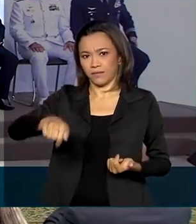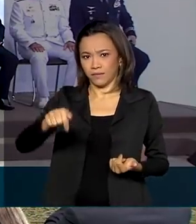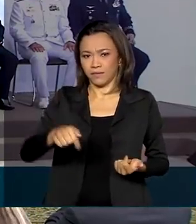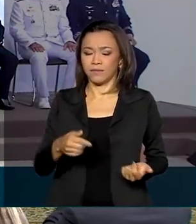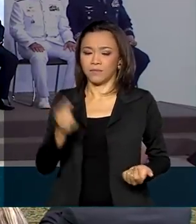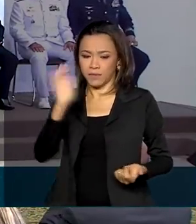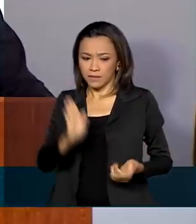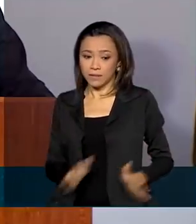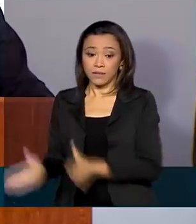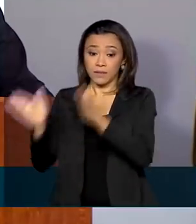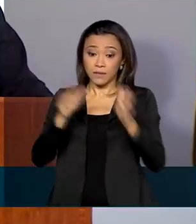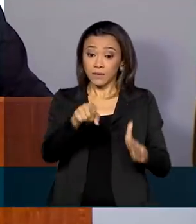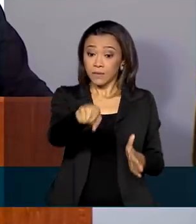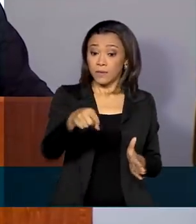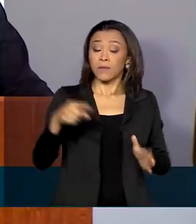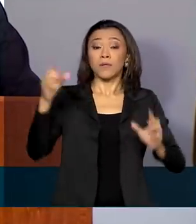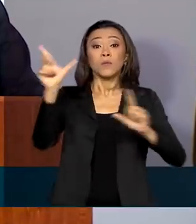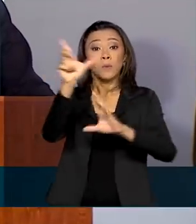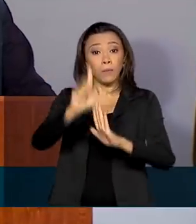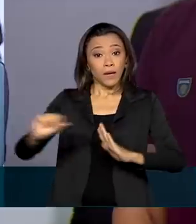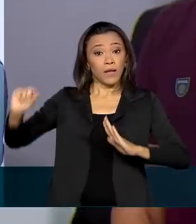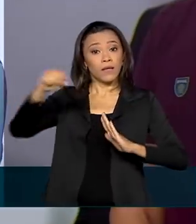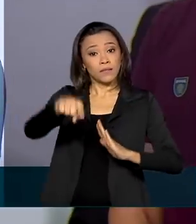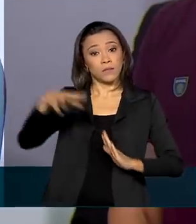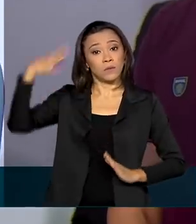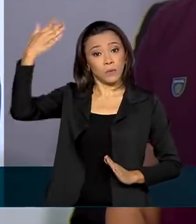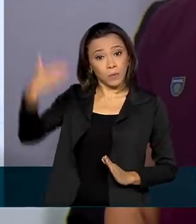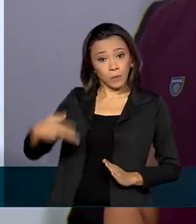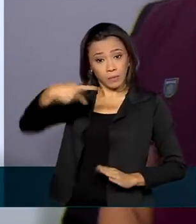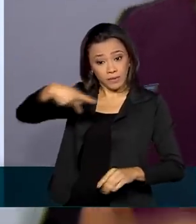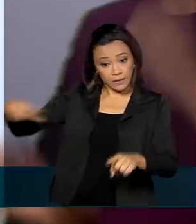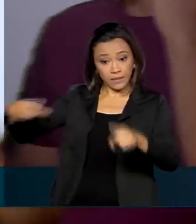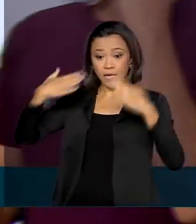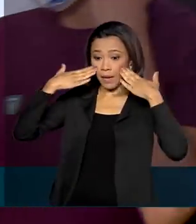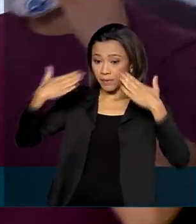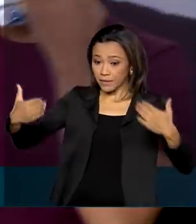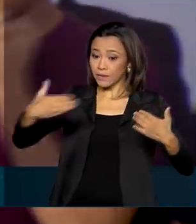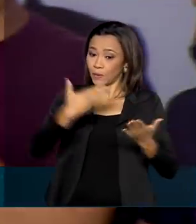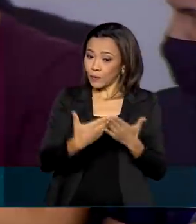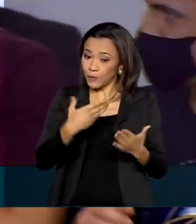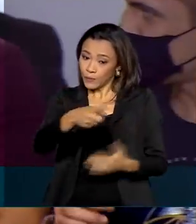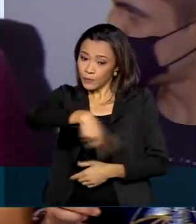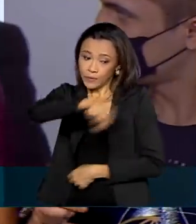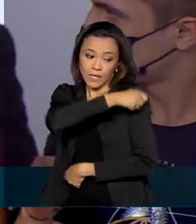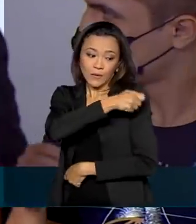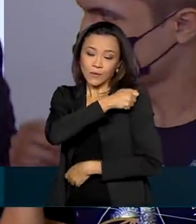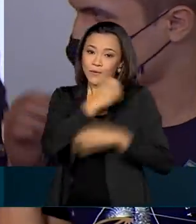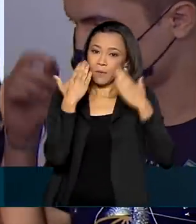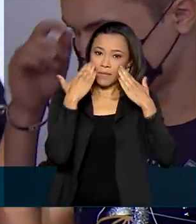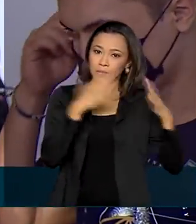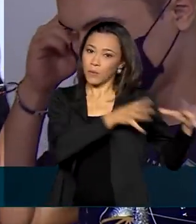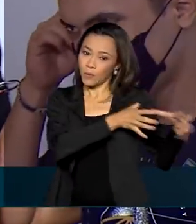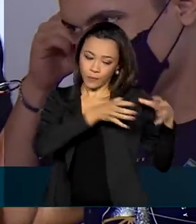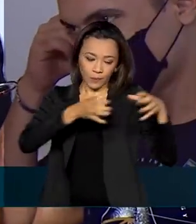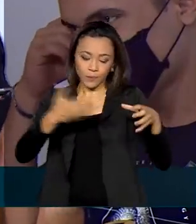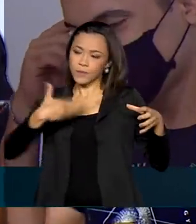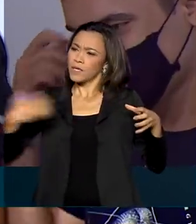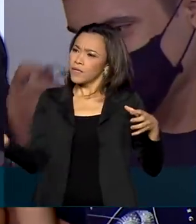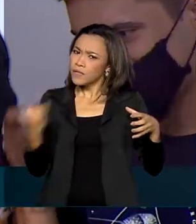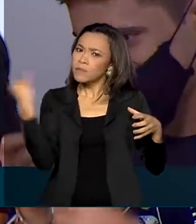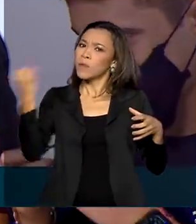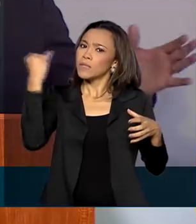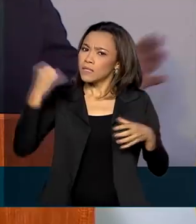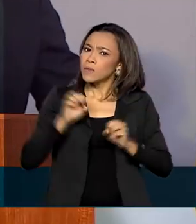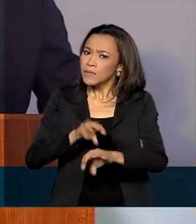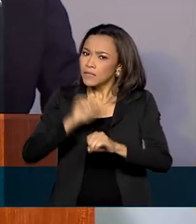evento no Palácio do Planalto, o presidente Jair Bolsonaro apresentou os estudantes medalhistas e falou sobre a importância da educação para